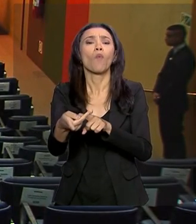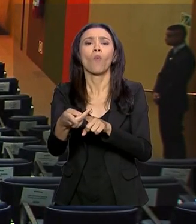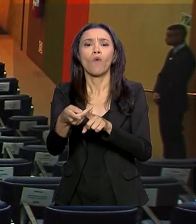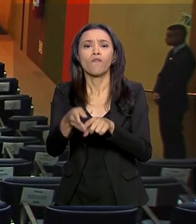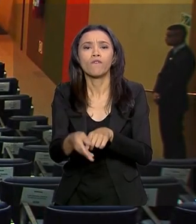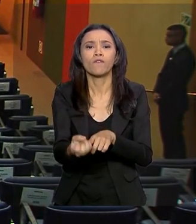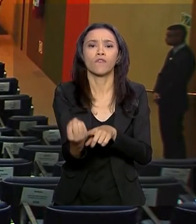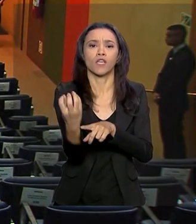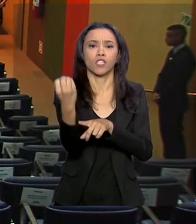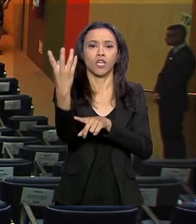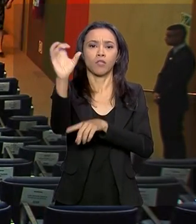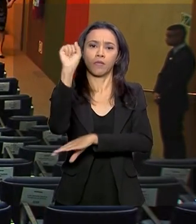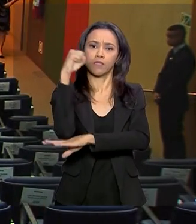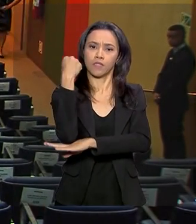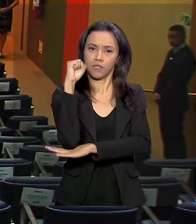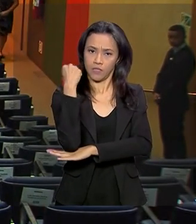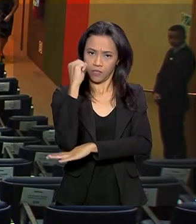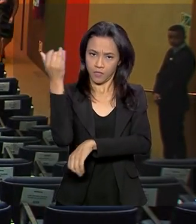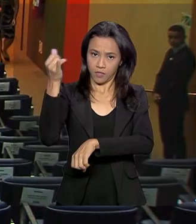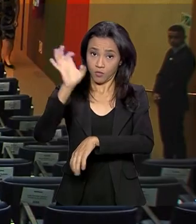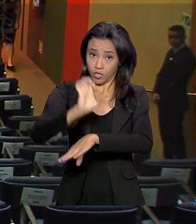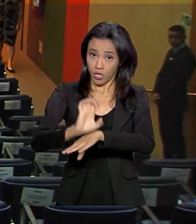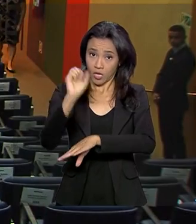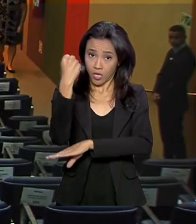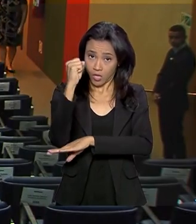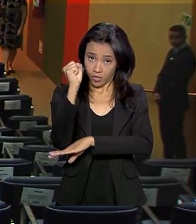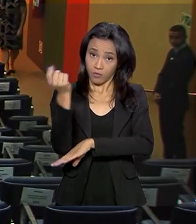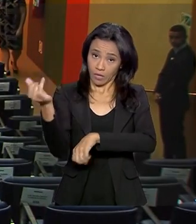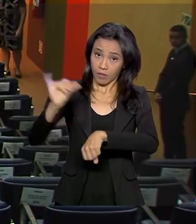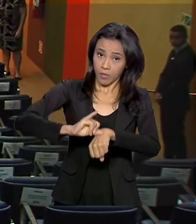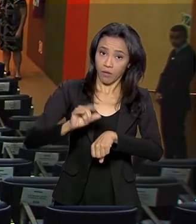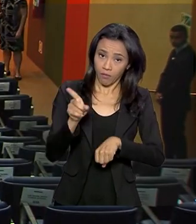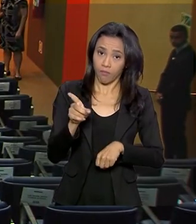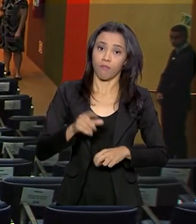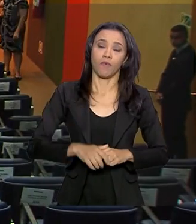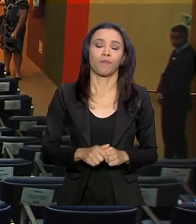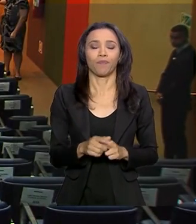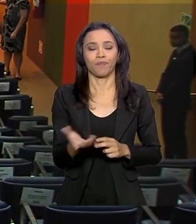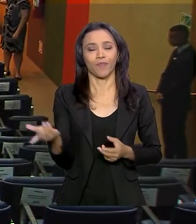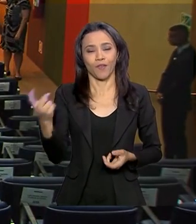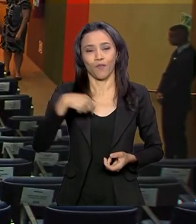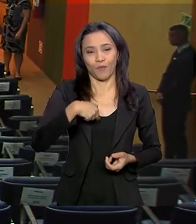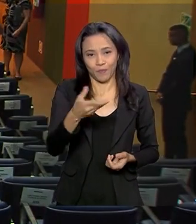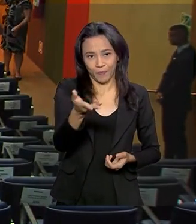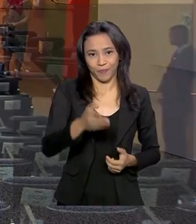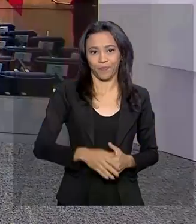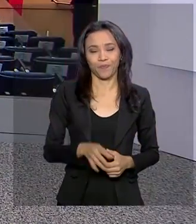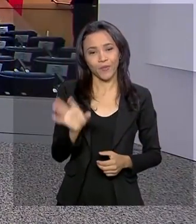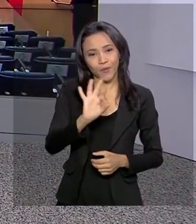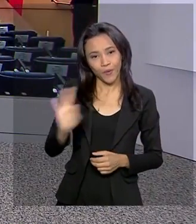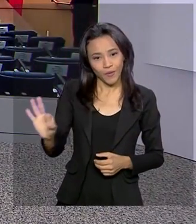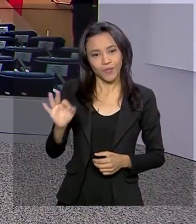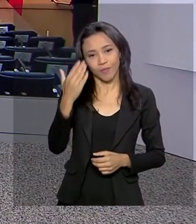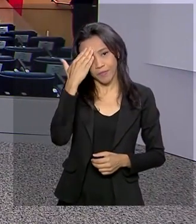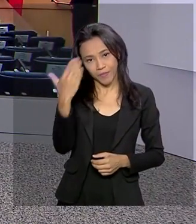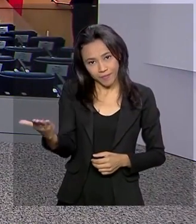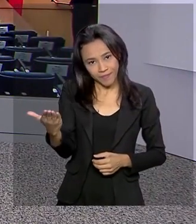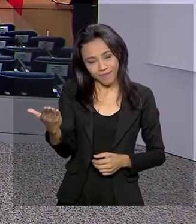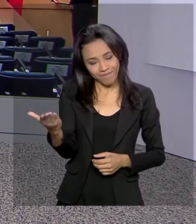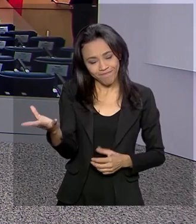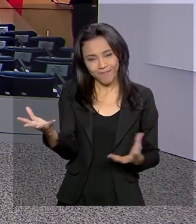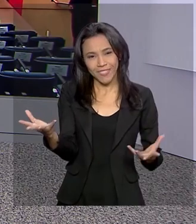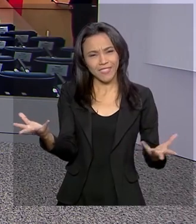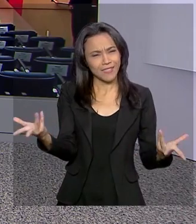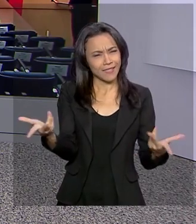Sergipe, onde participa de agenda em Aracaju e São Cristóvão. Volto com você, Roberto. Está ótimo, Pablo. Muito obrigado e um